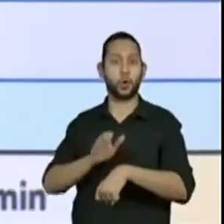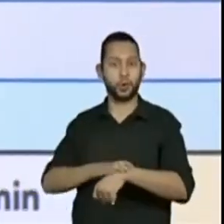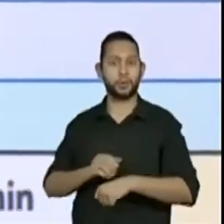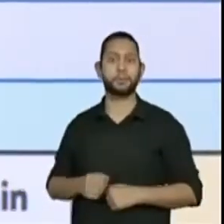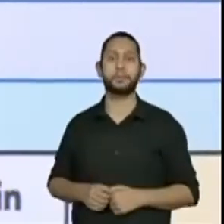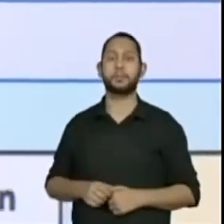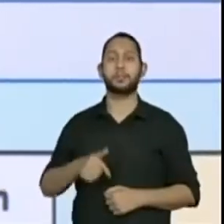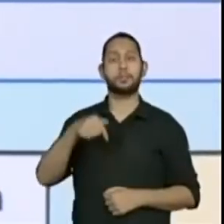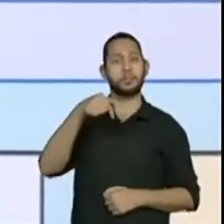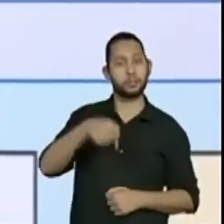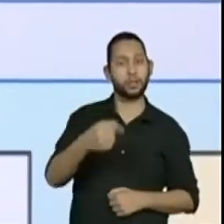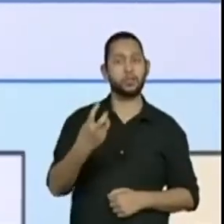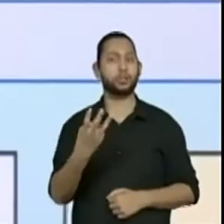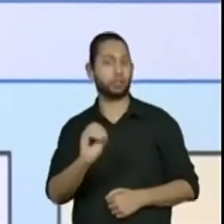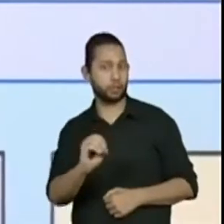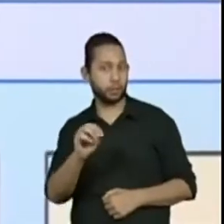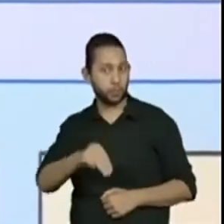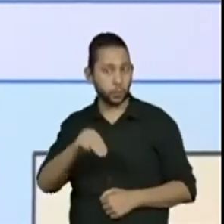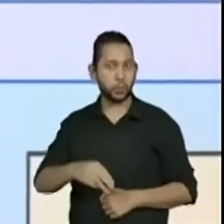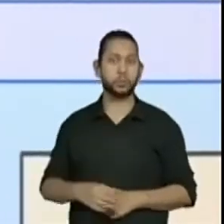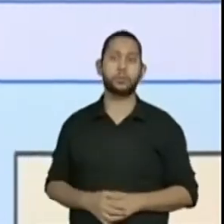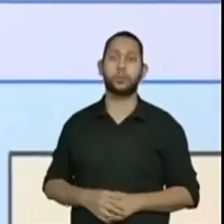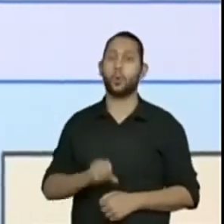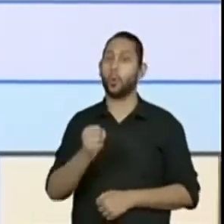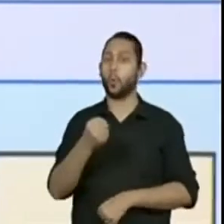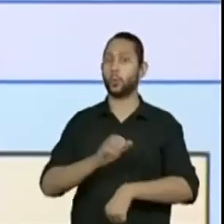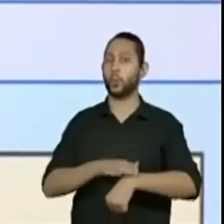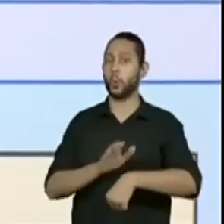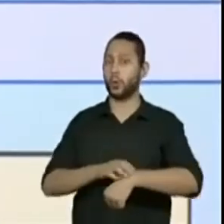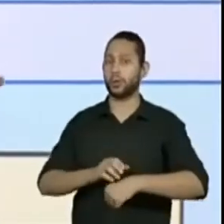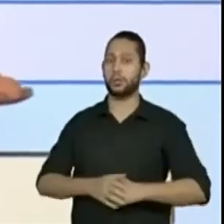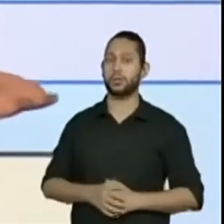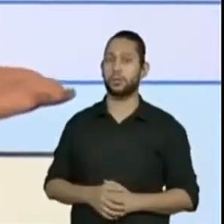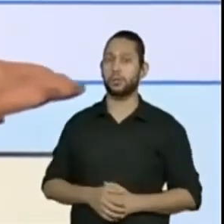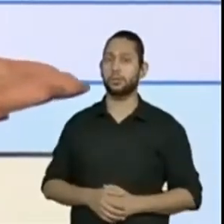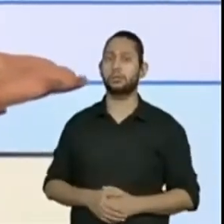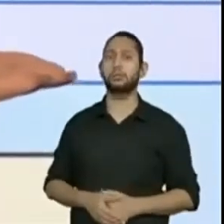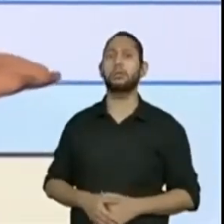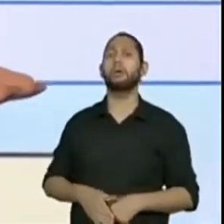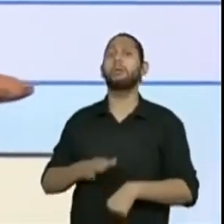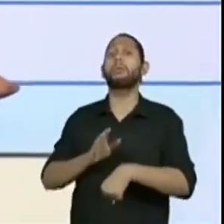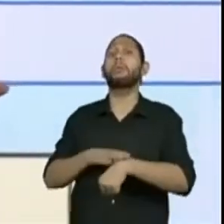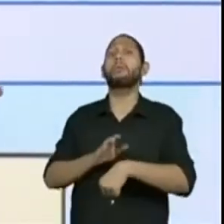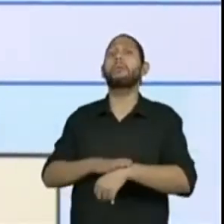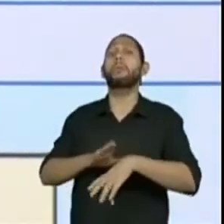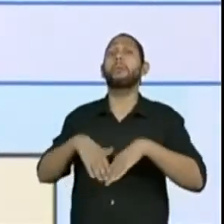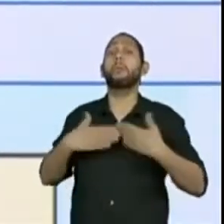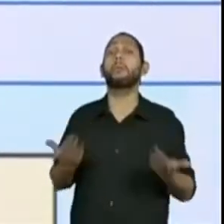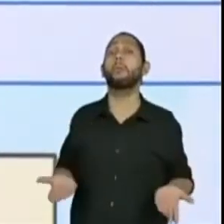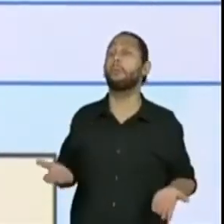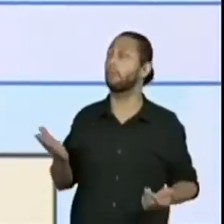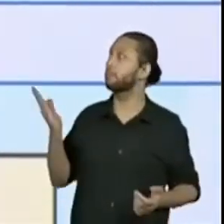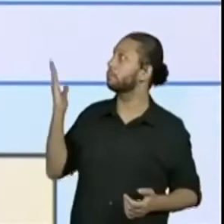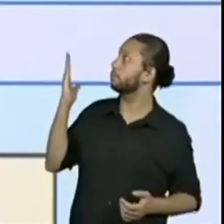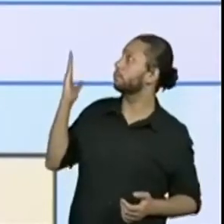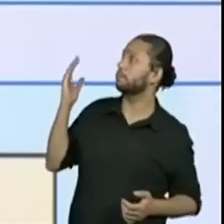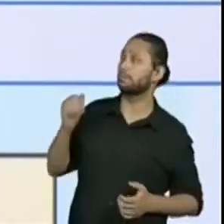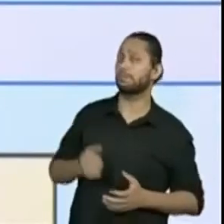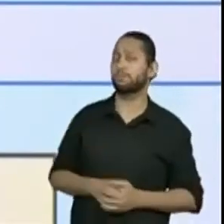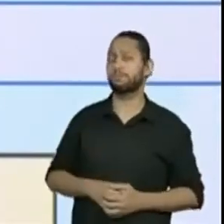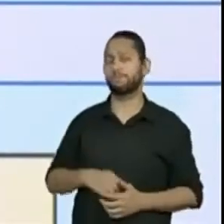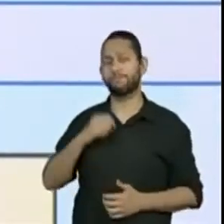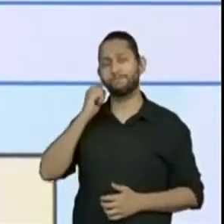30 minutos, 8 horas. Uh, agora temos um espaço vazio. Qual